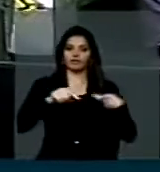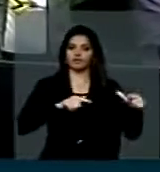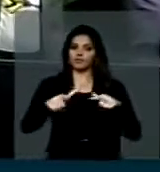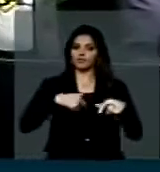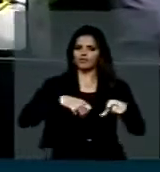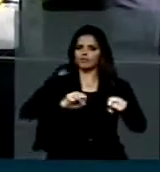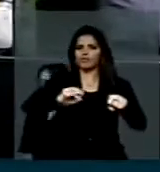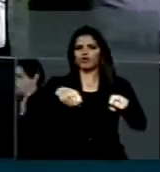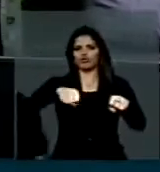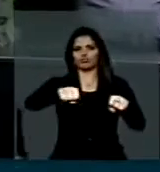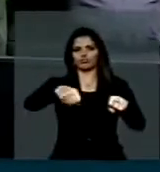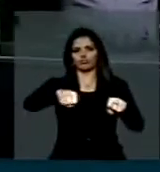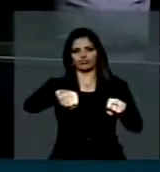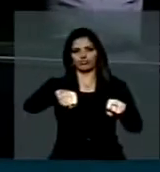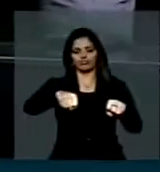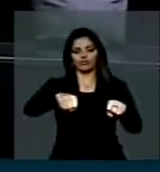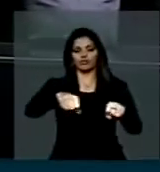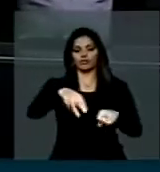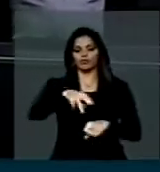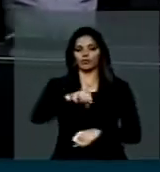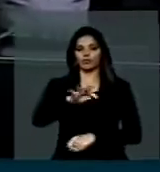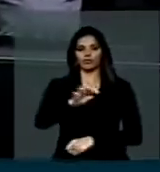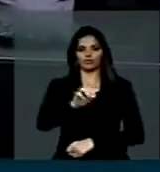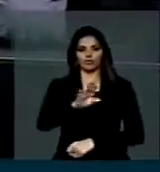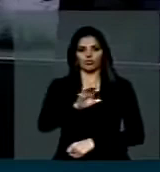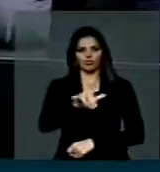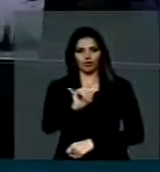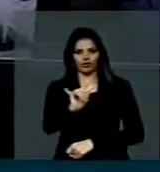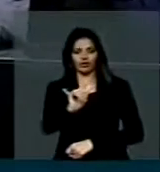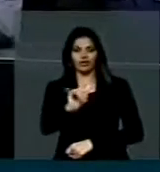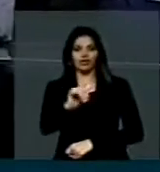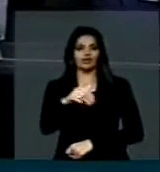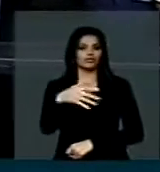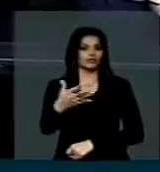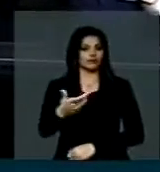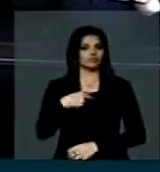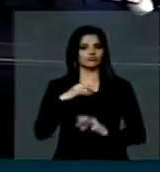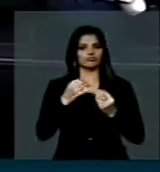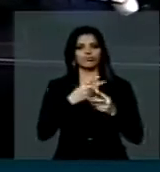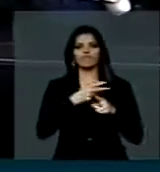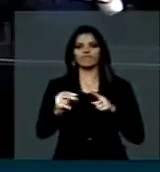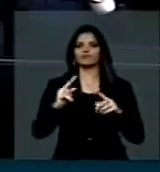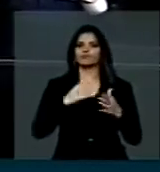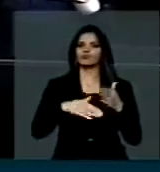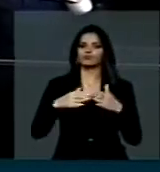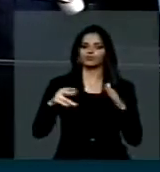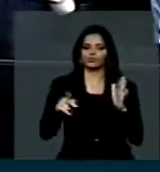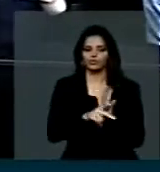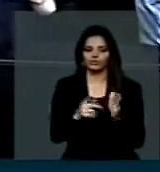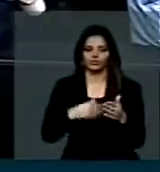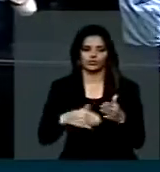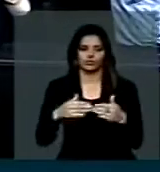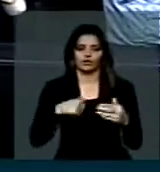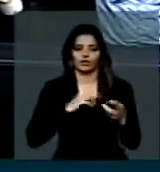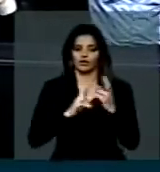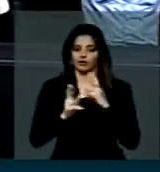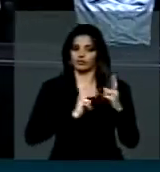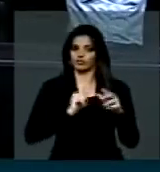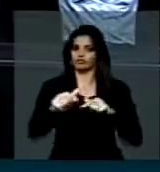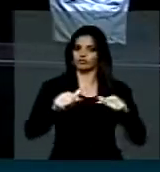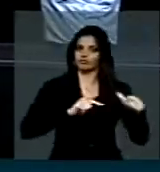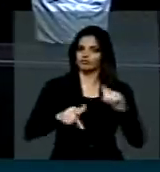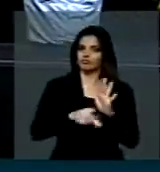do país Uma grande vitória, não apenas corporativa Mas que repercute diretamente nas relações de trabalho